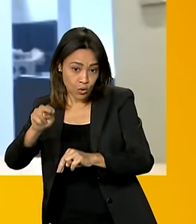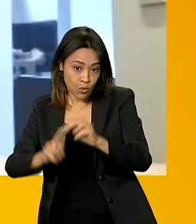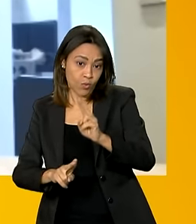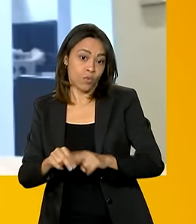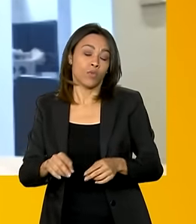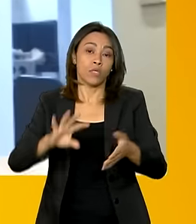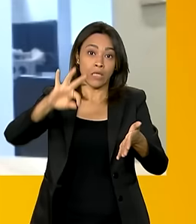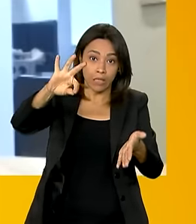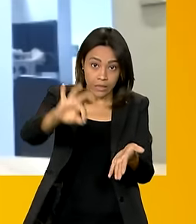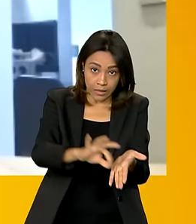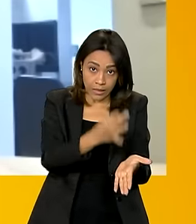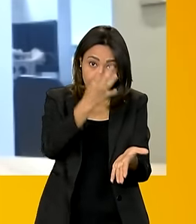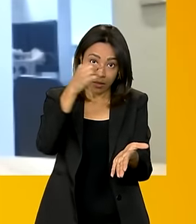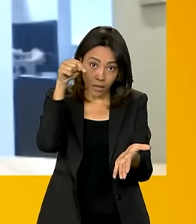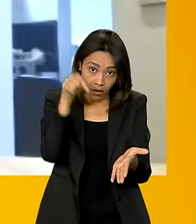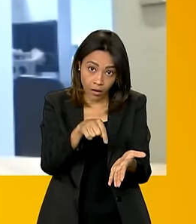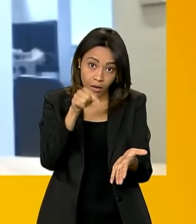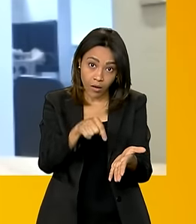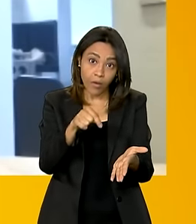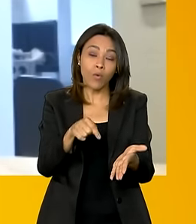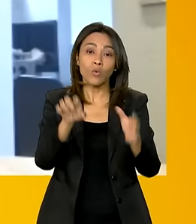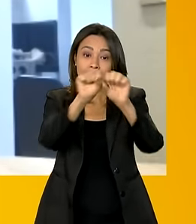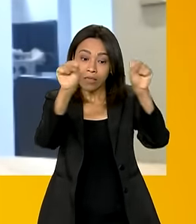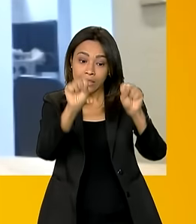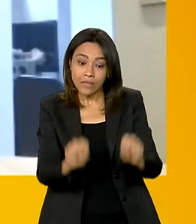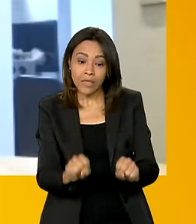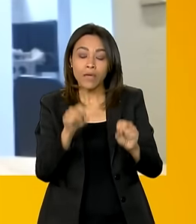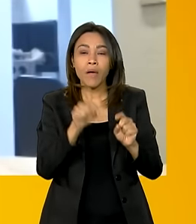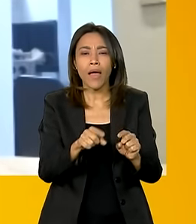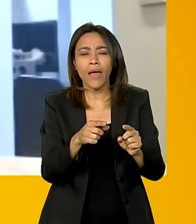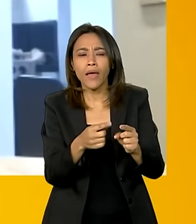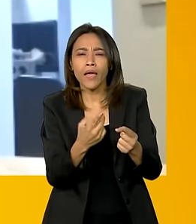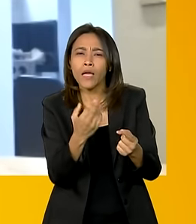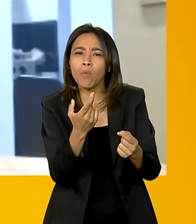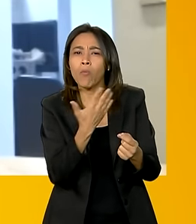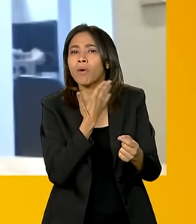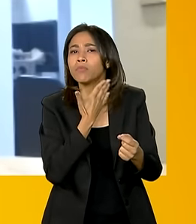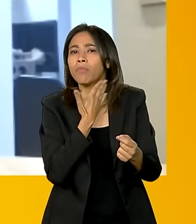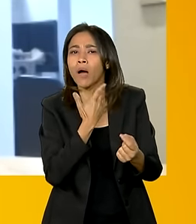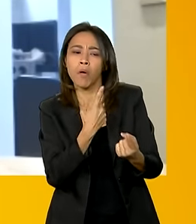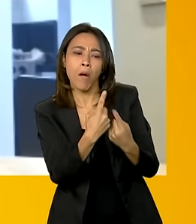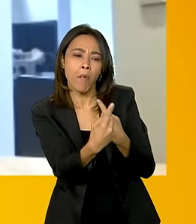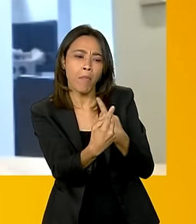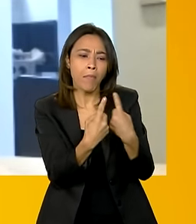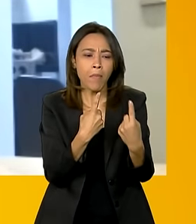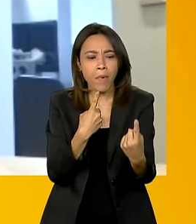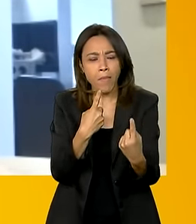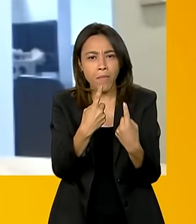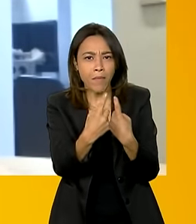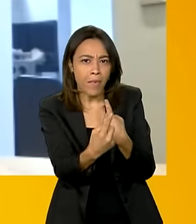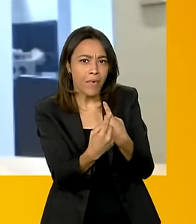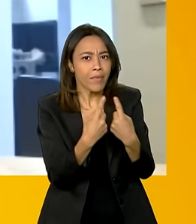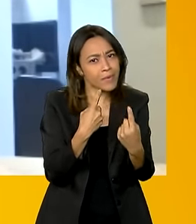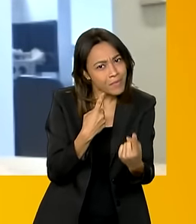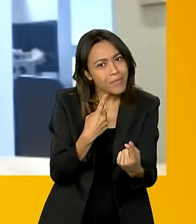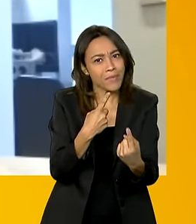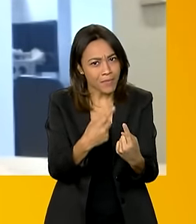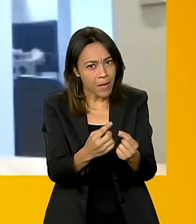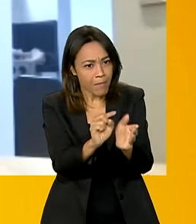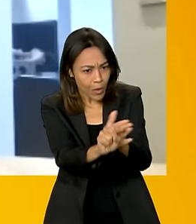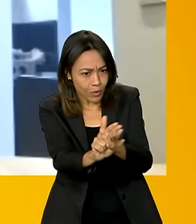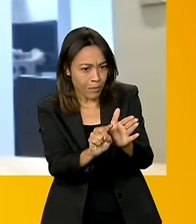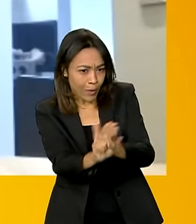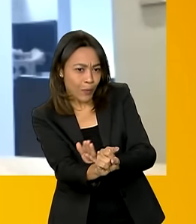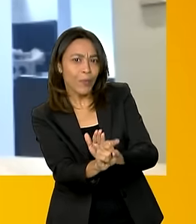inscrição, ele é um sistema bem amigável, é uma conversa. Nós temos personagens nesse sistema que conversam com os